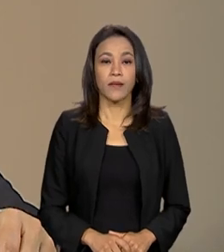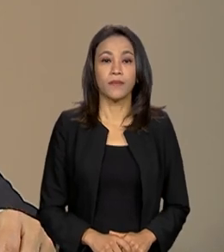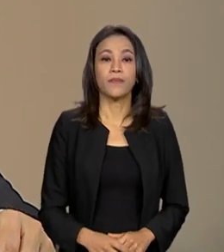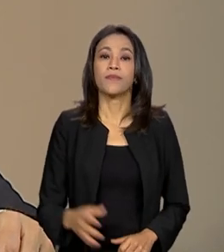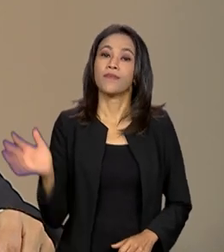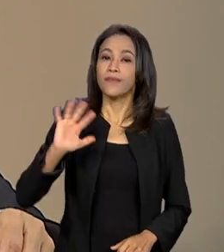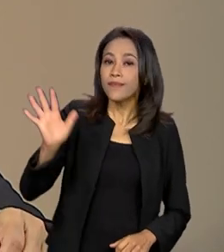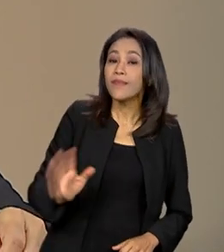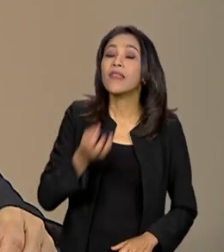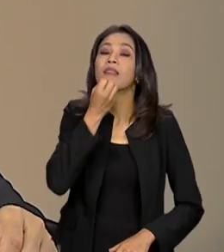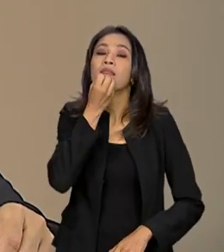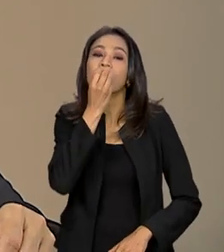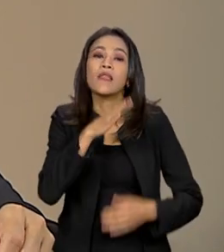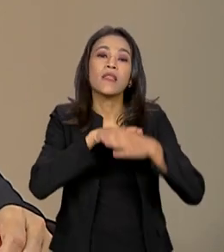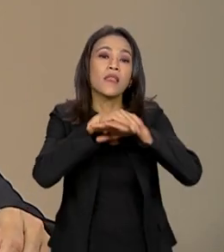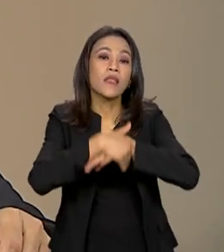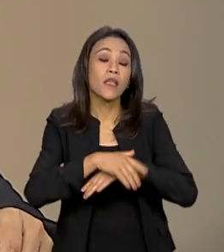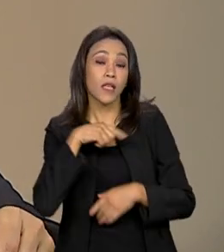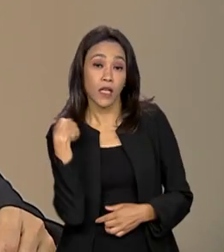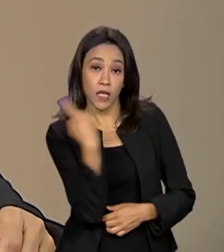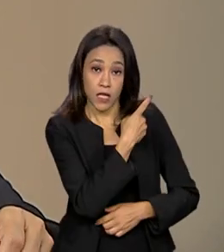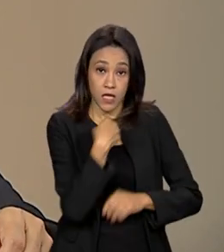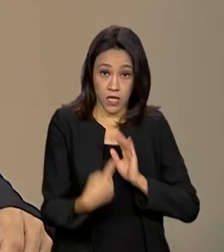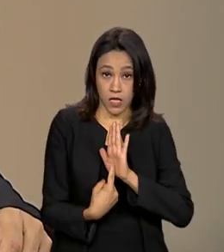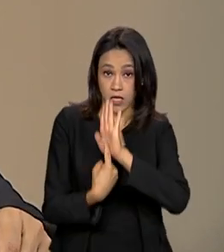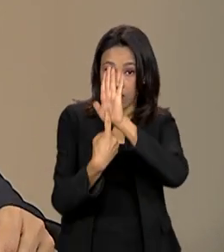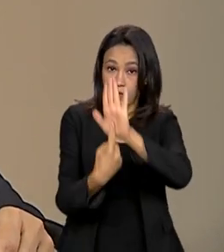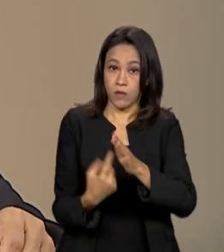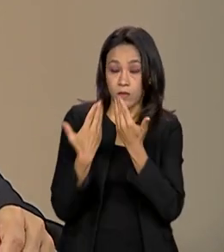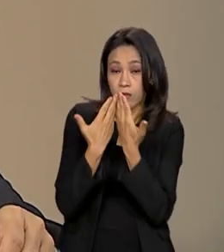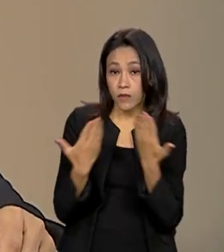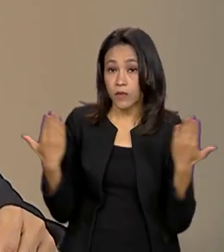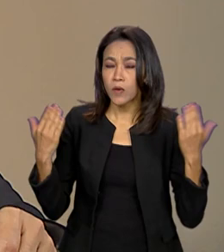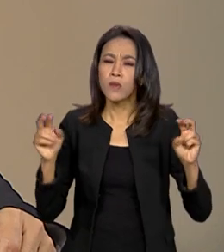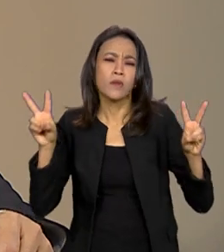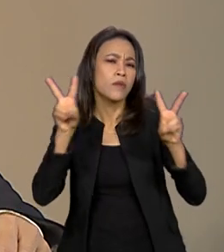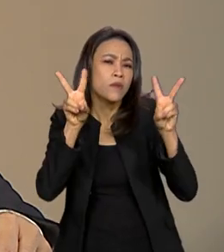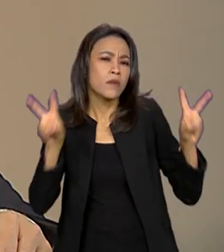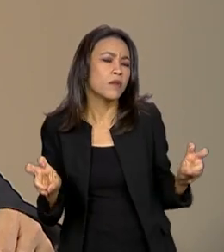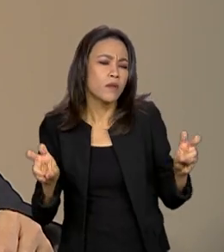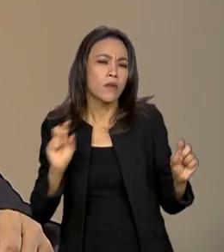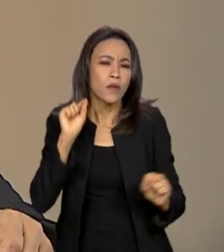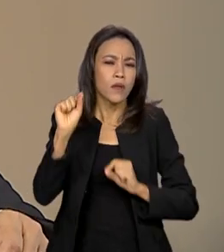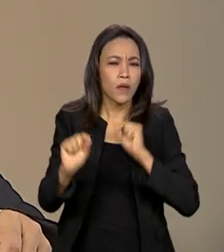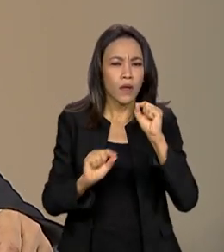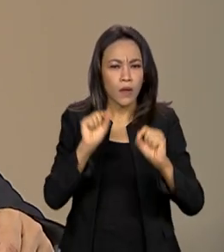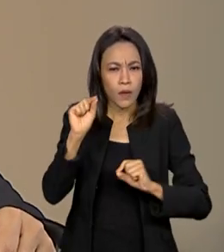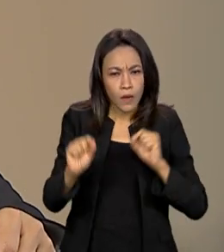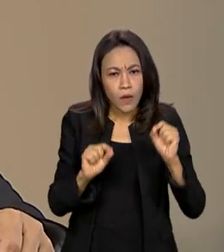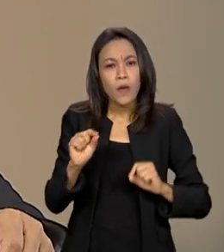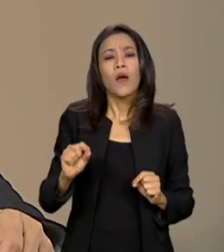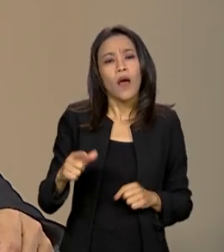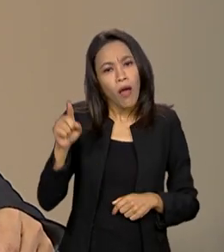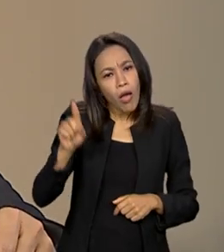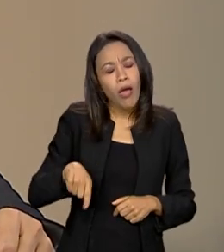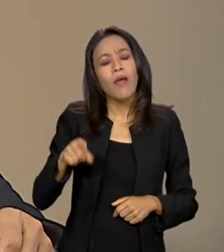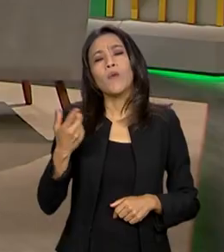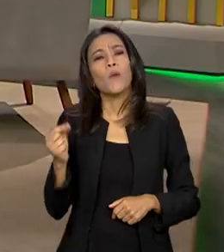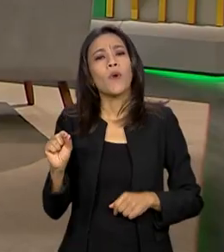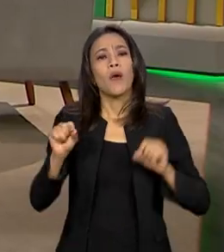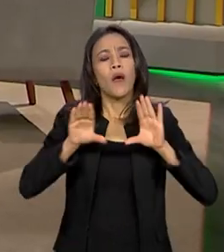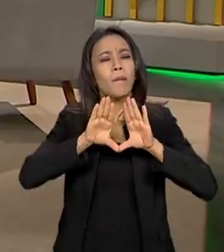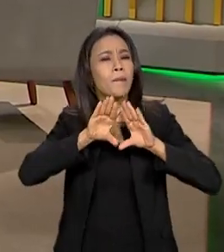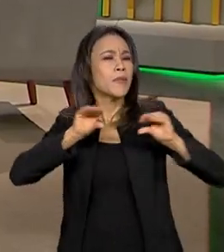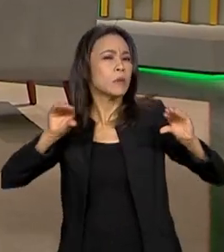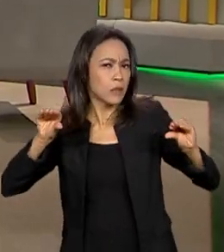Olá, boa noite. Estamos no ar com o Brasil em pauta. O tema de hoje é a maturidade do governo digital no país.